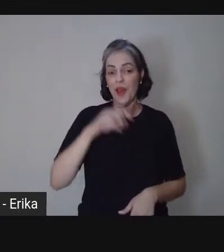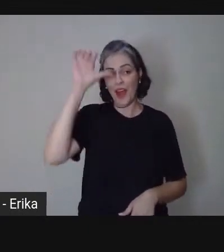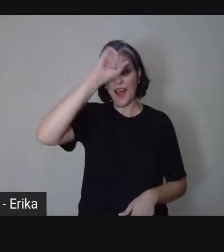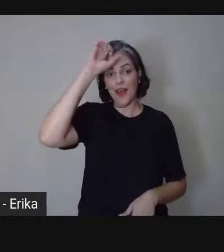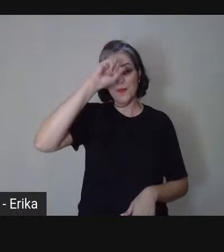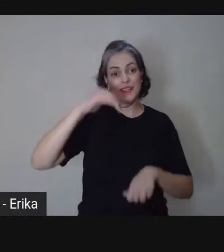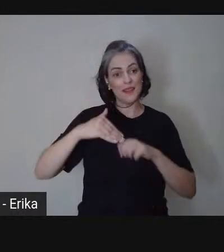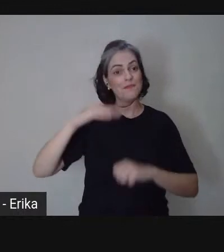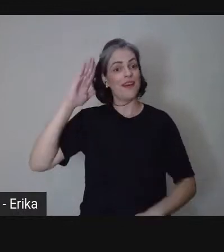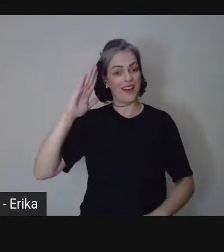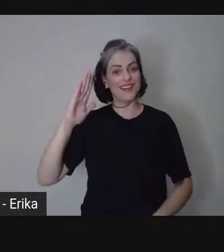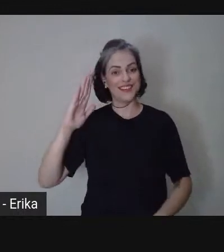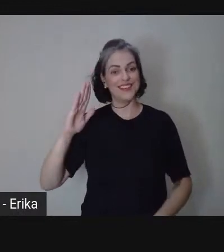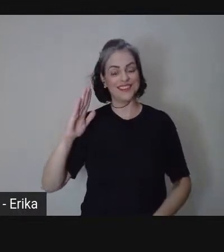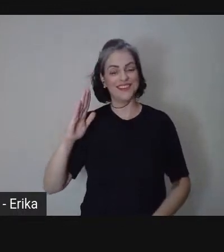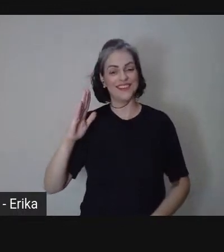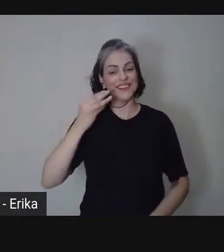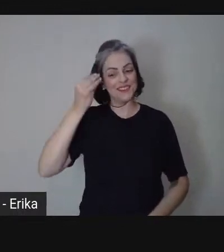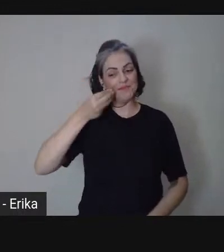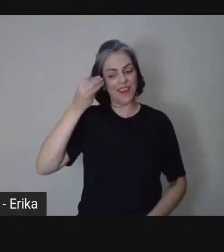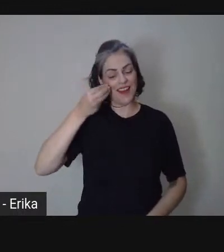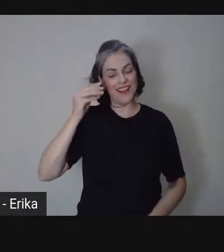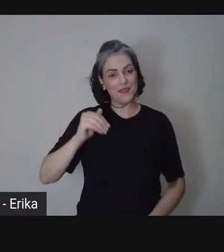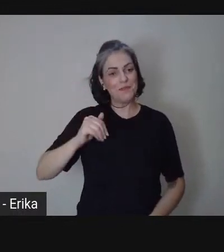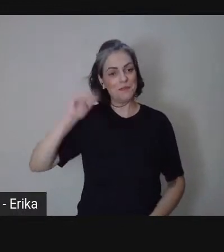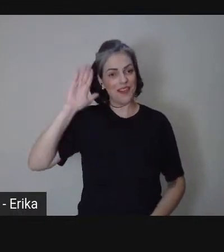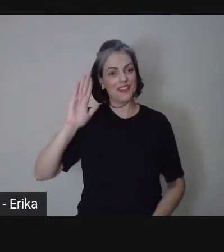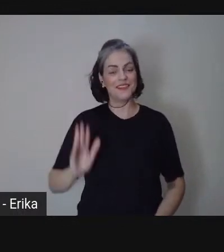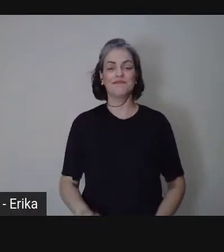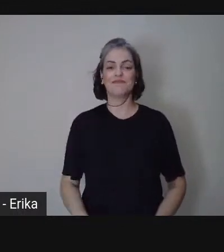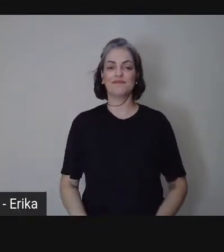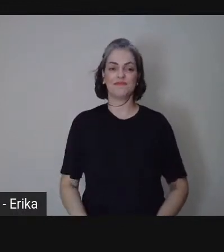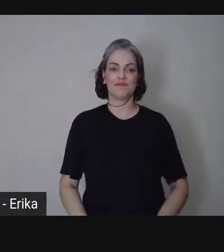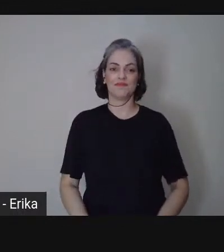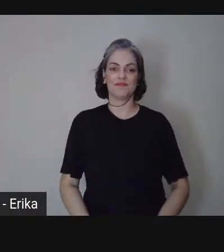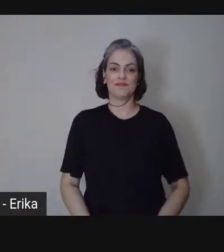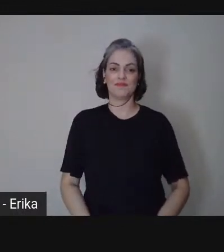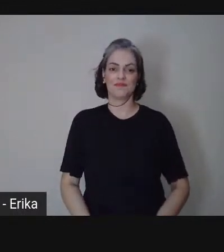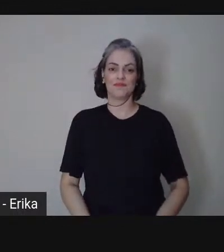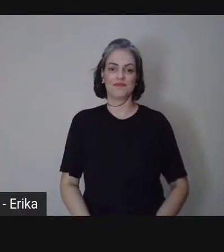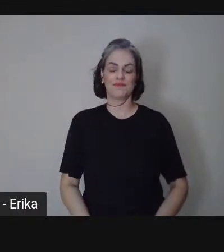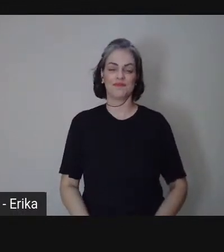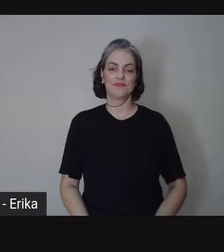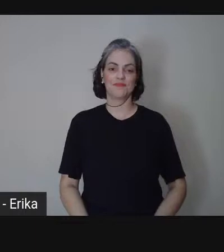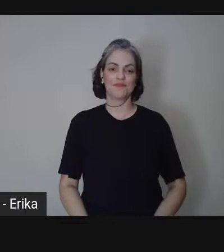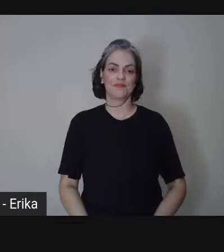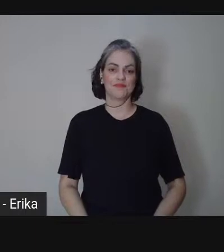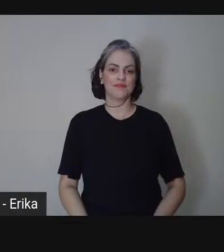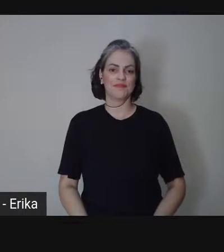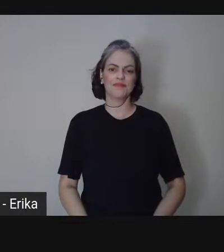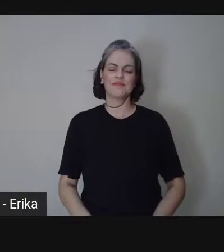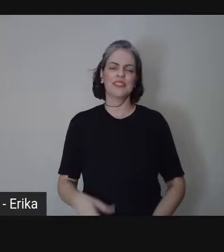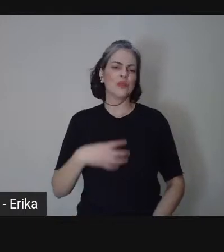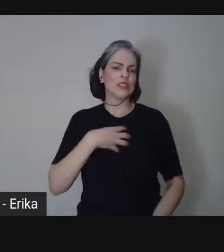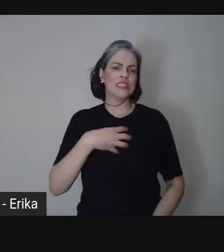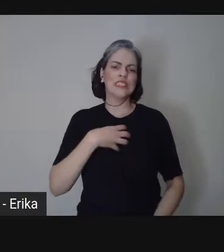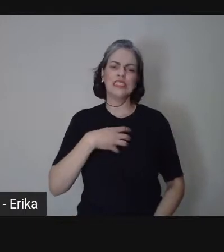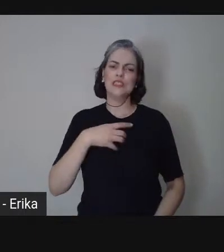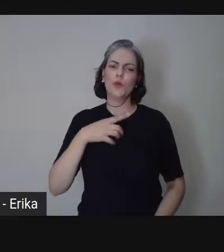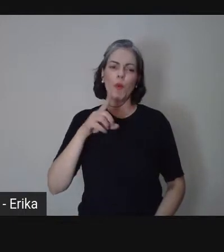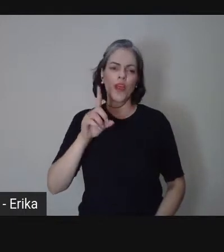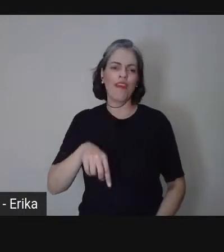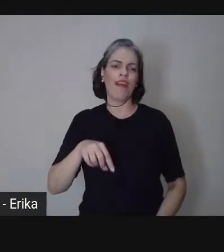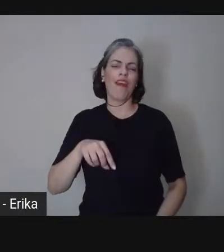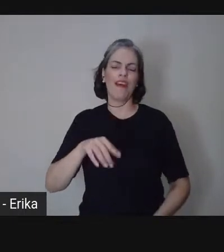essa vivência que eu nem chamo de artificial, eu acho que ela é real,